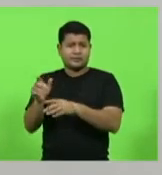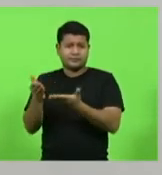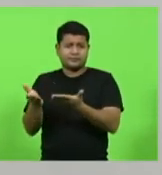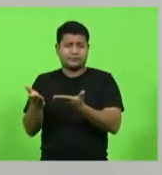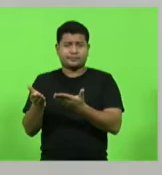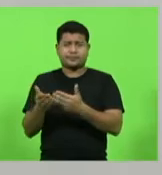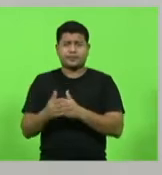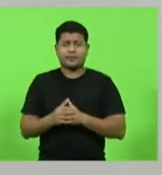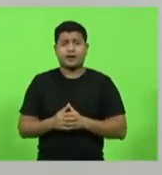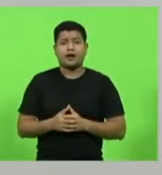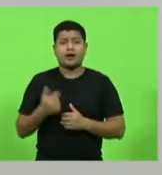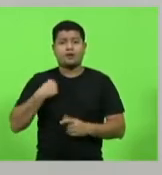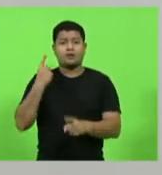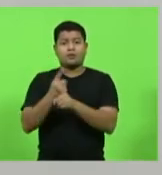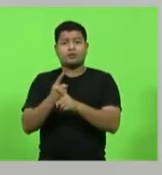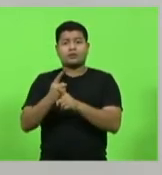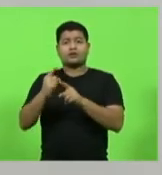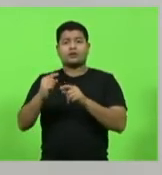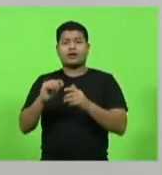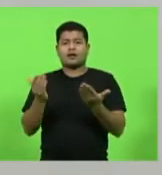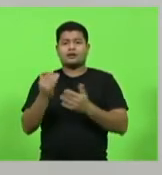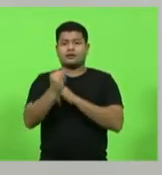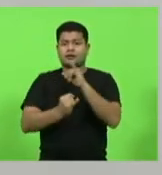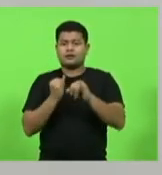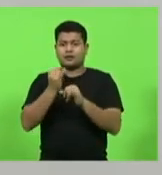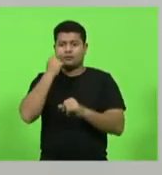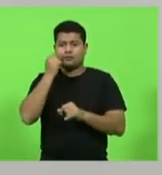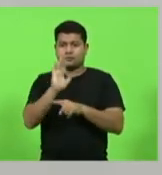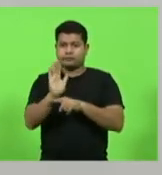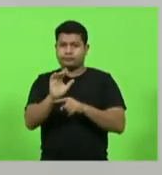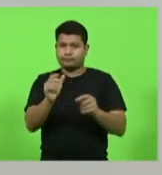vídeo, quero começar o meu pronunciamento de hoje. Por favor.